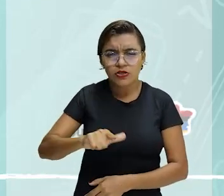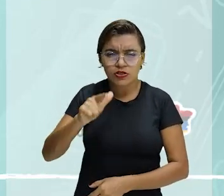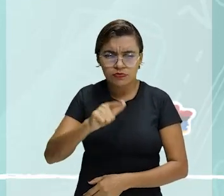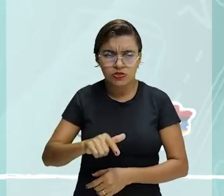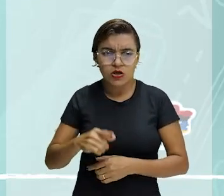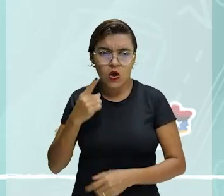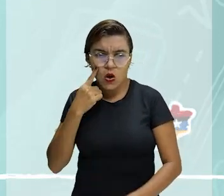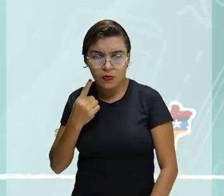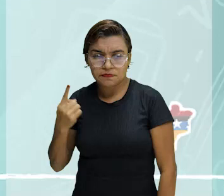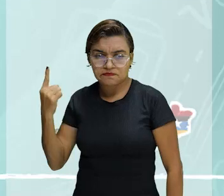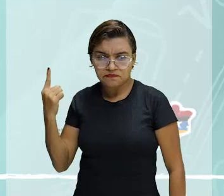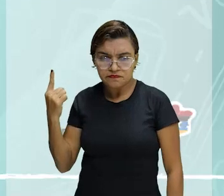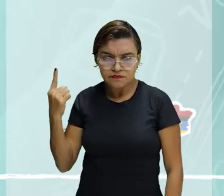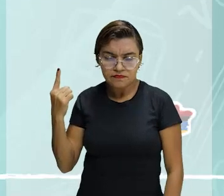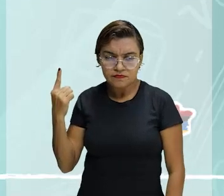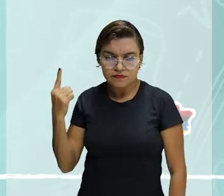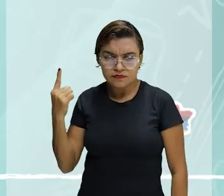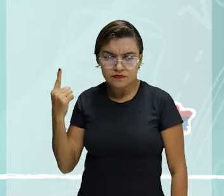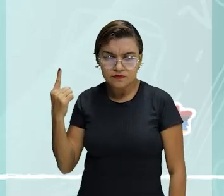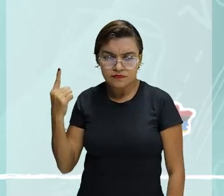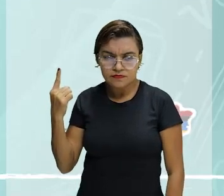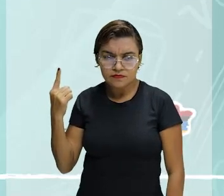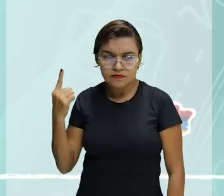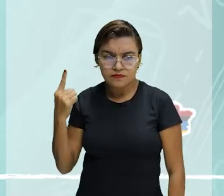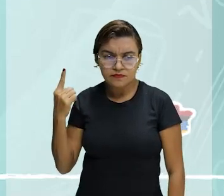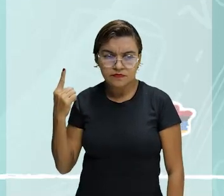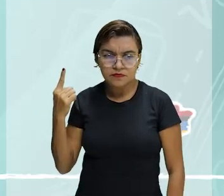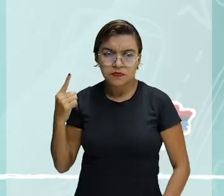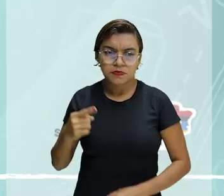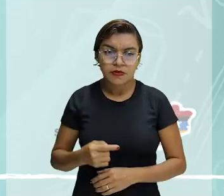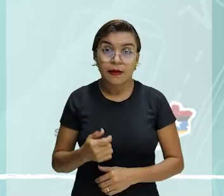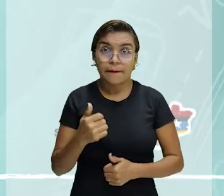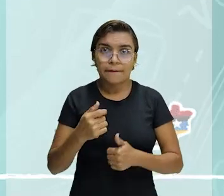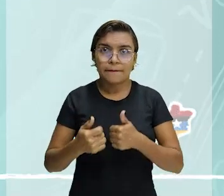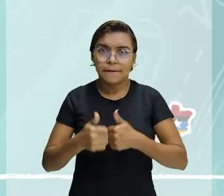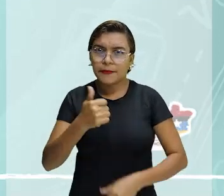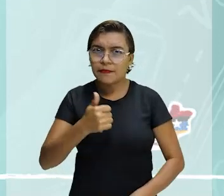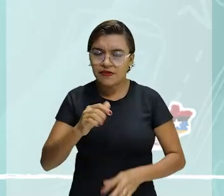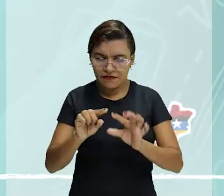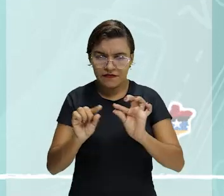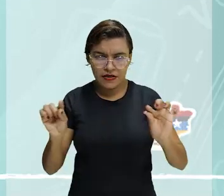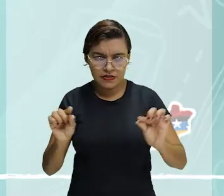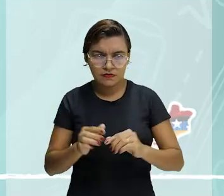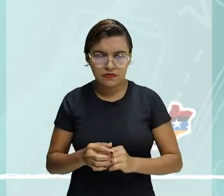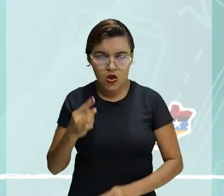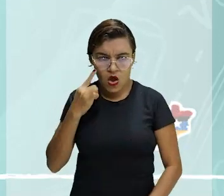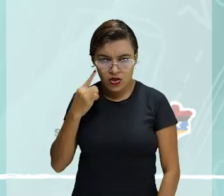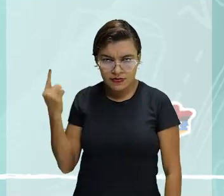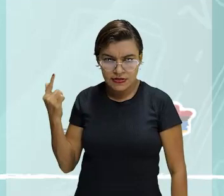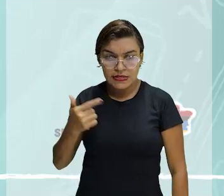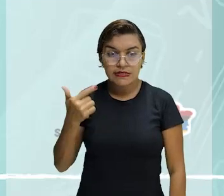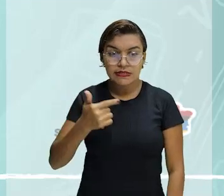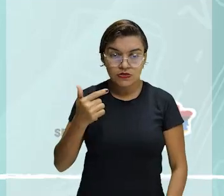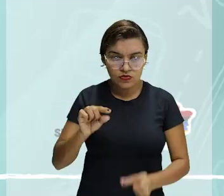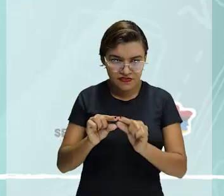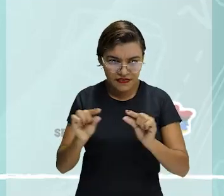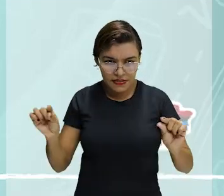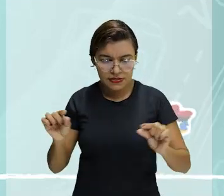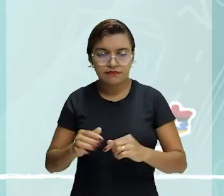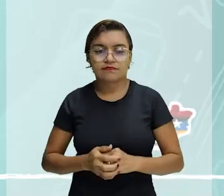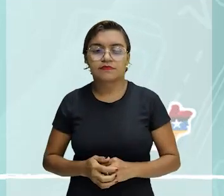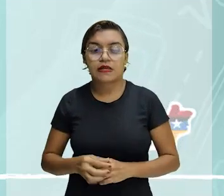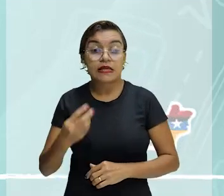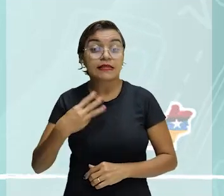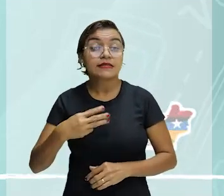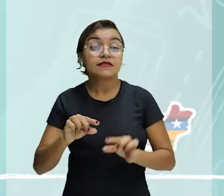manhã encheu de alegria. Ele teve uma hemorragia de sangue. Acabamento final.